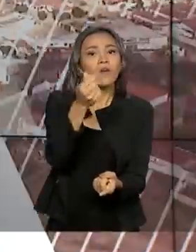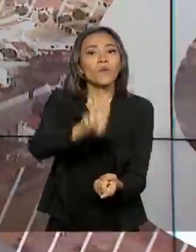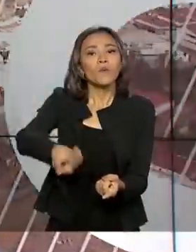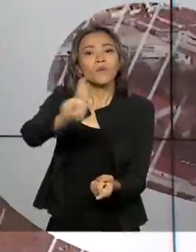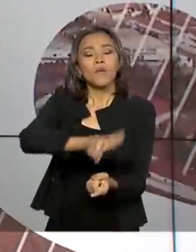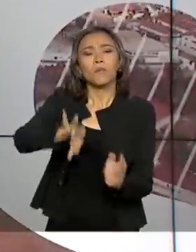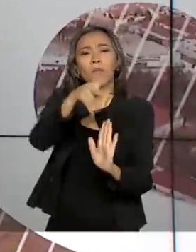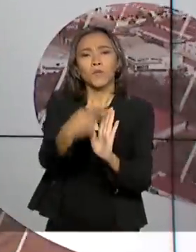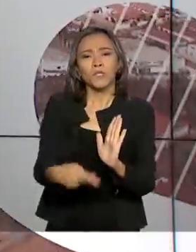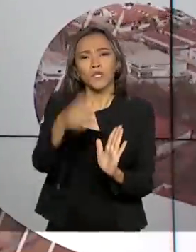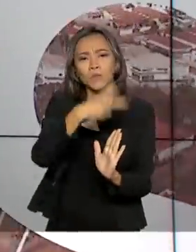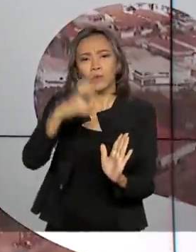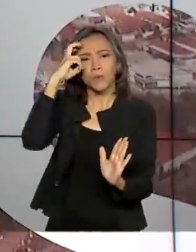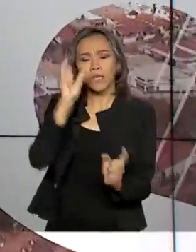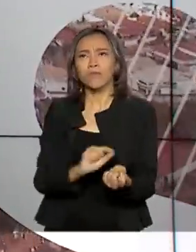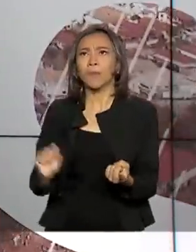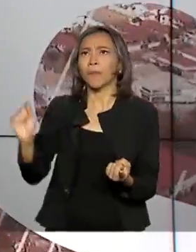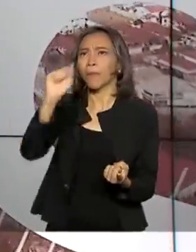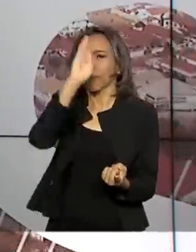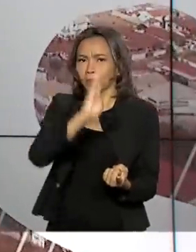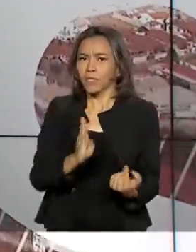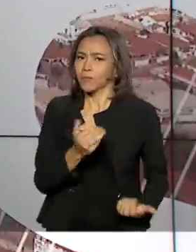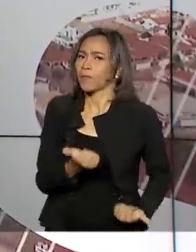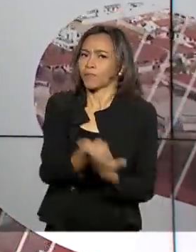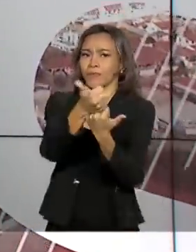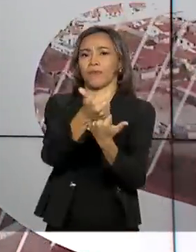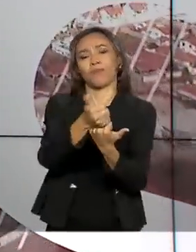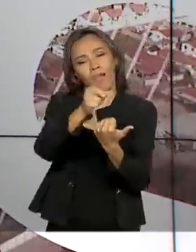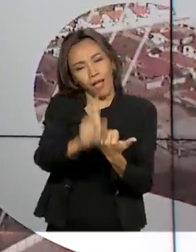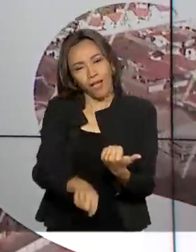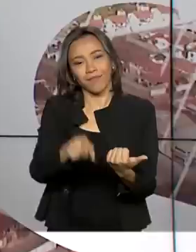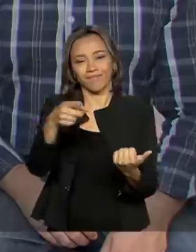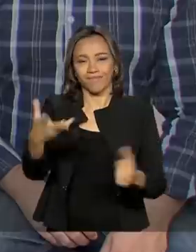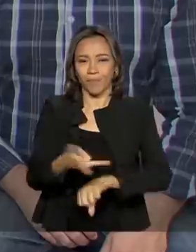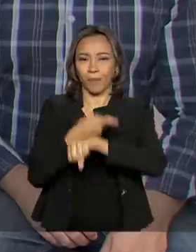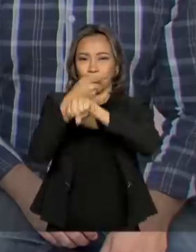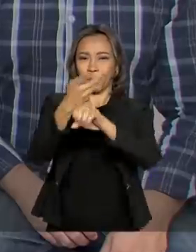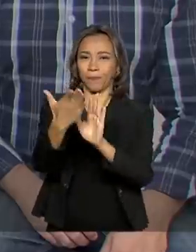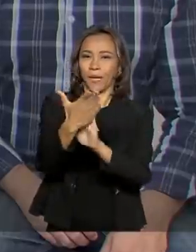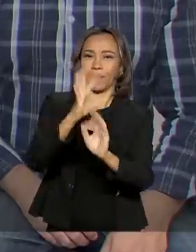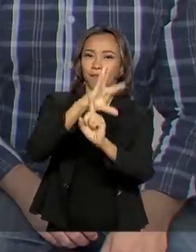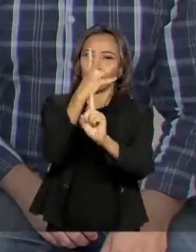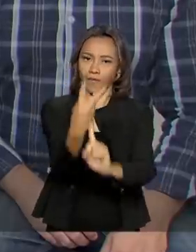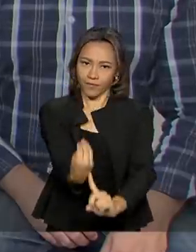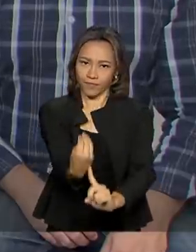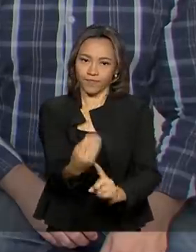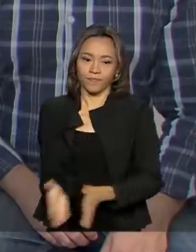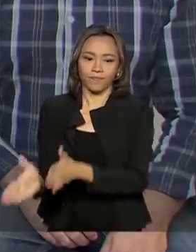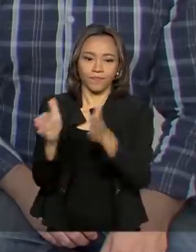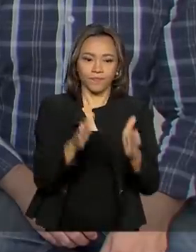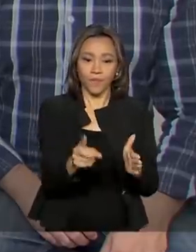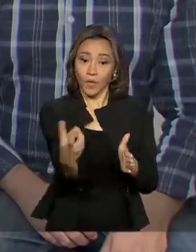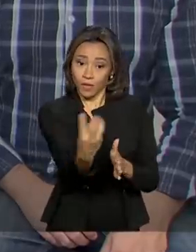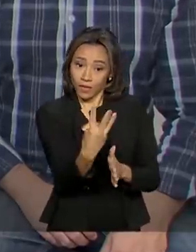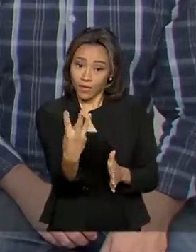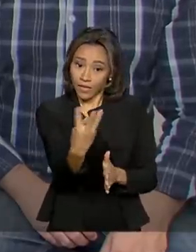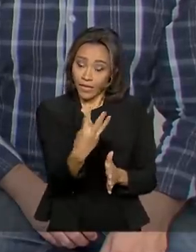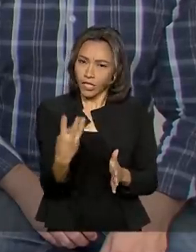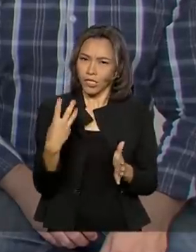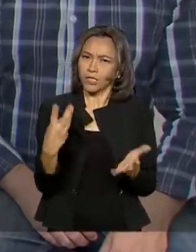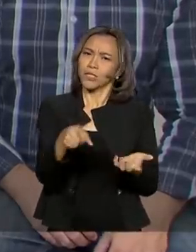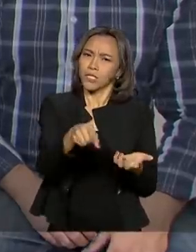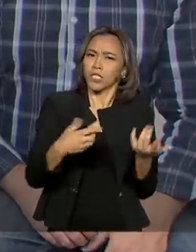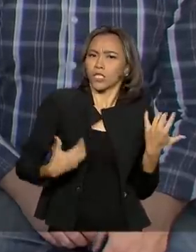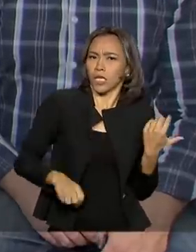culturais em todo o país. É o Prêmio Nacional das Artes. Juntos há 4 anos, a banda de rock